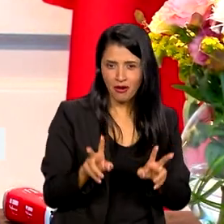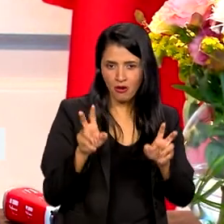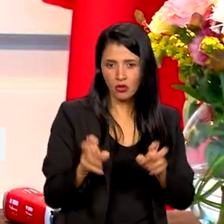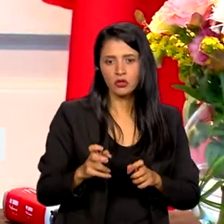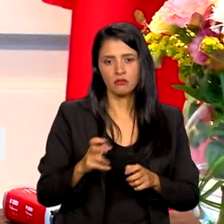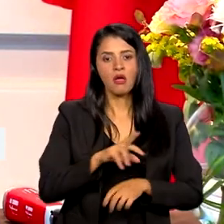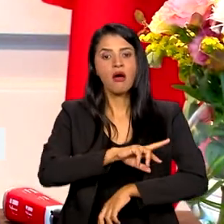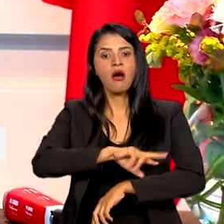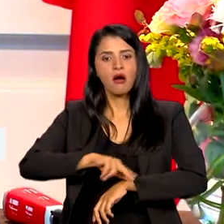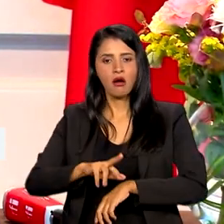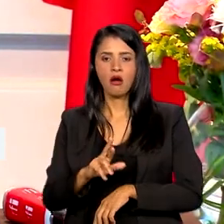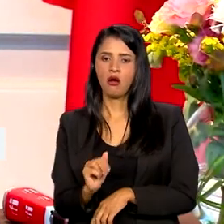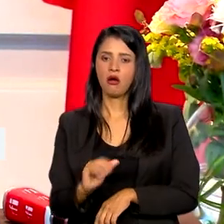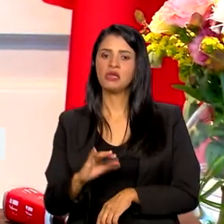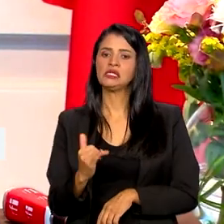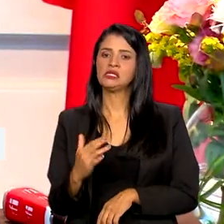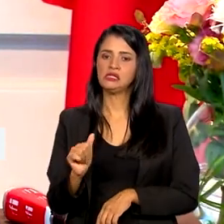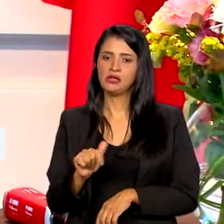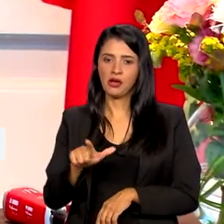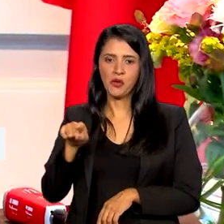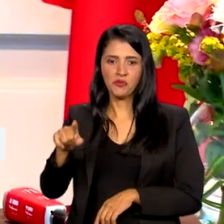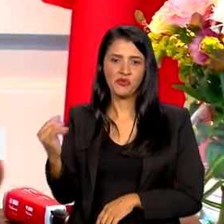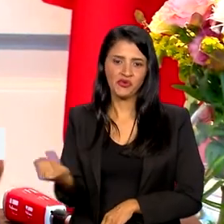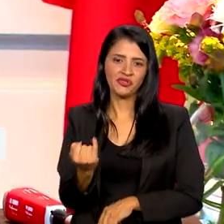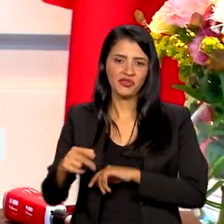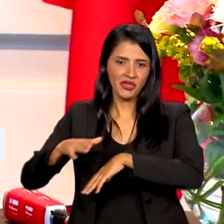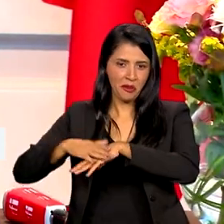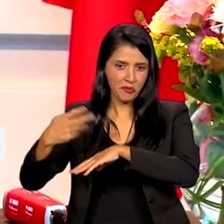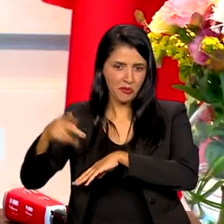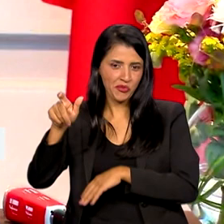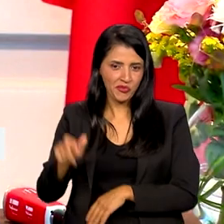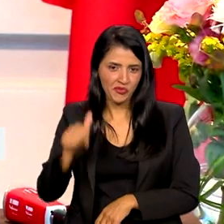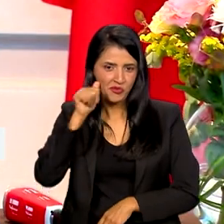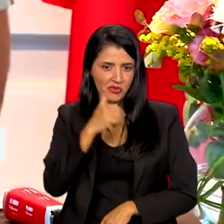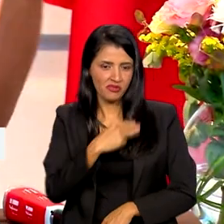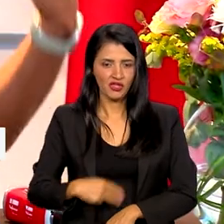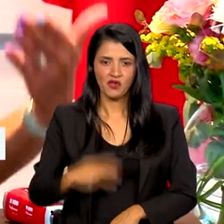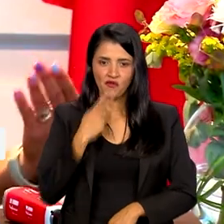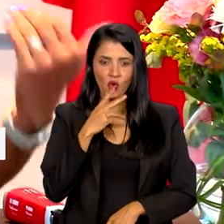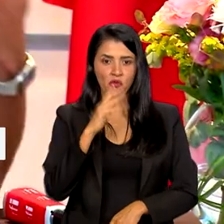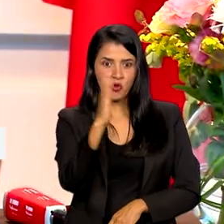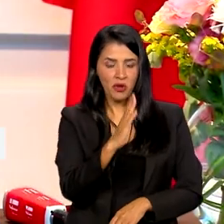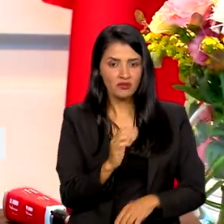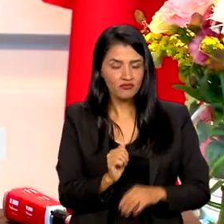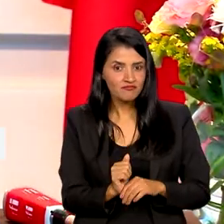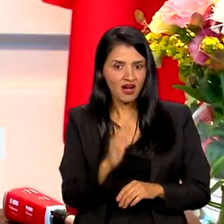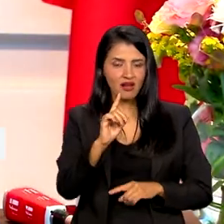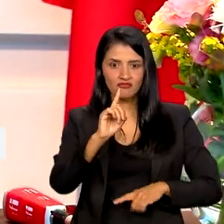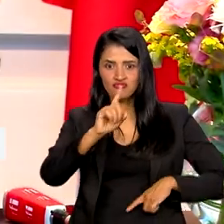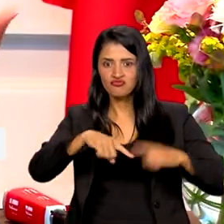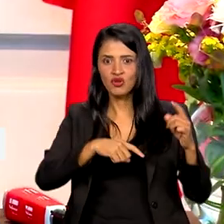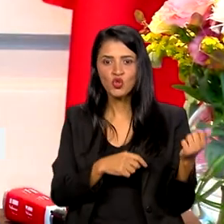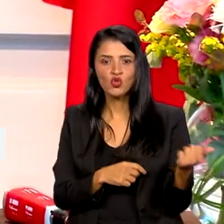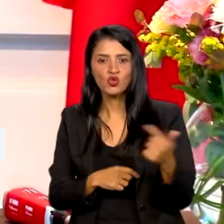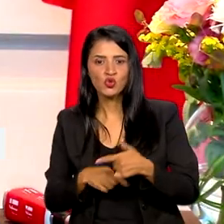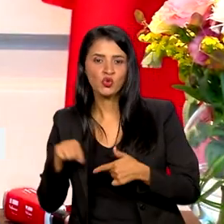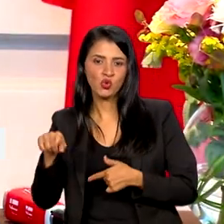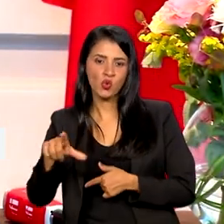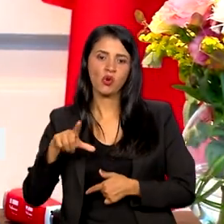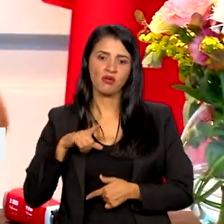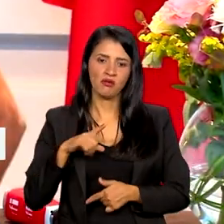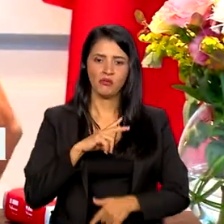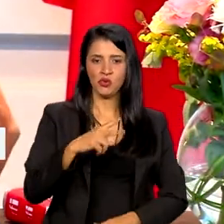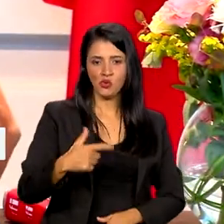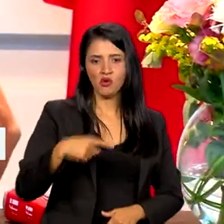importante ouvir da própria ministra dizer que o Brasil está avançado, ainda mais do que Portugal, no letramento racial.